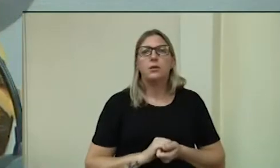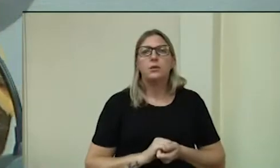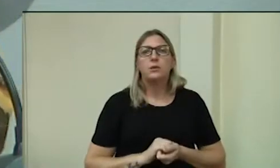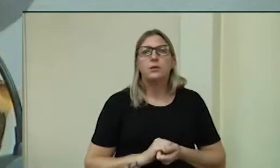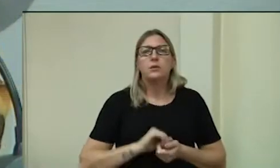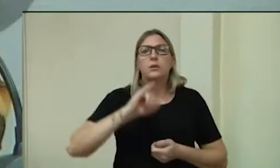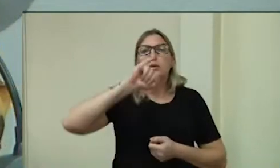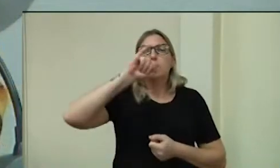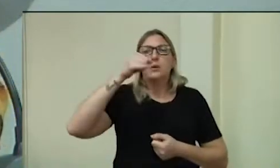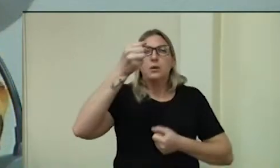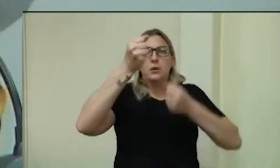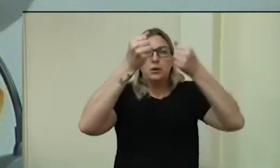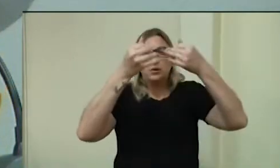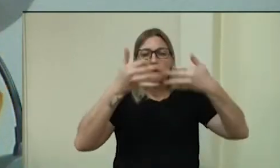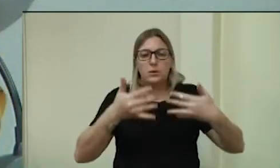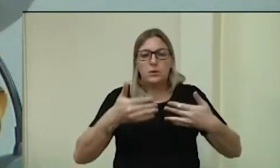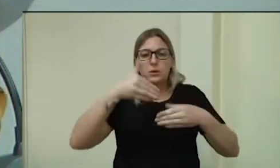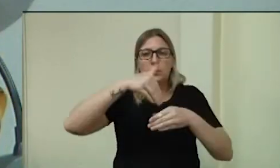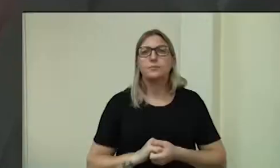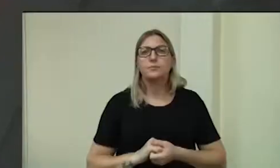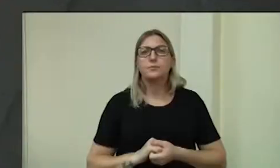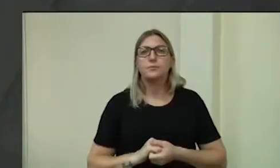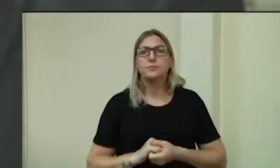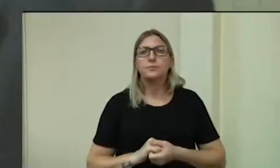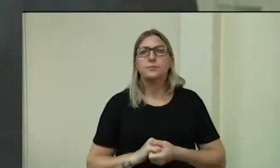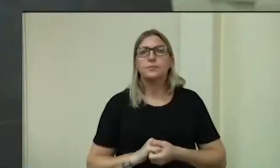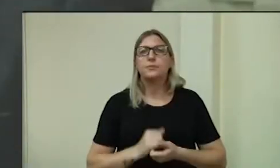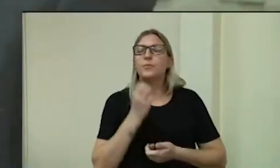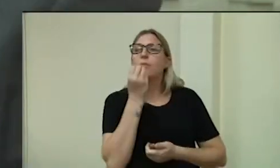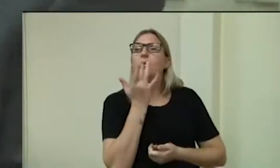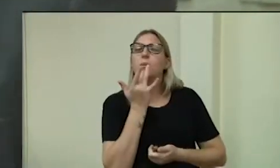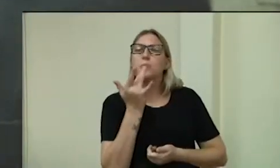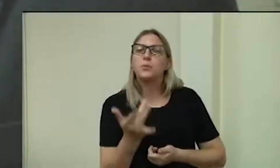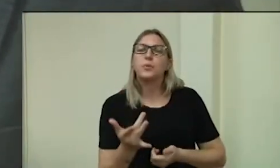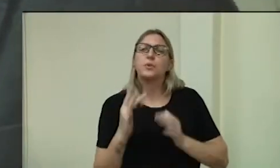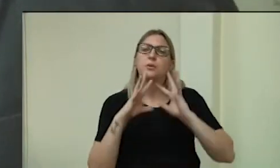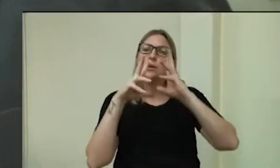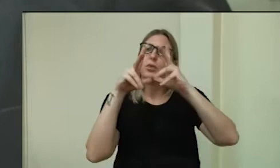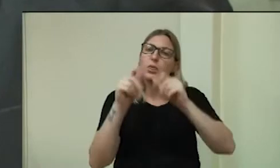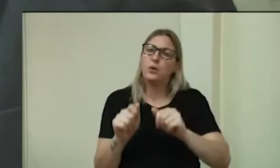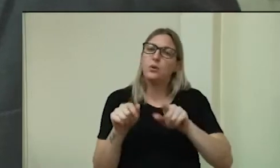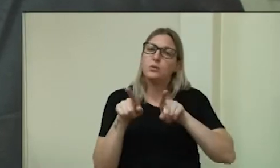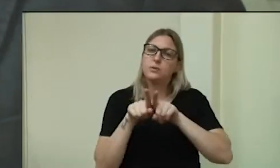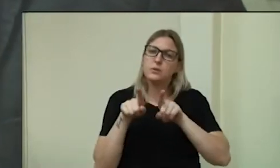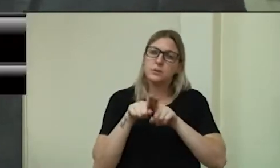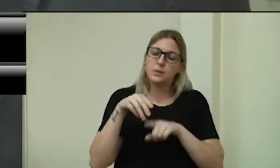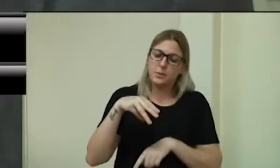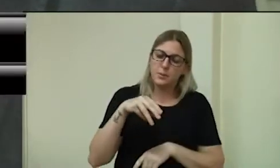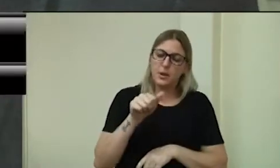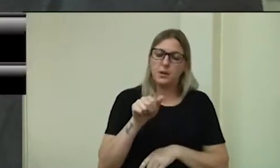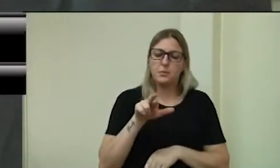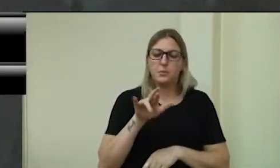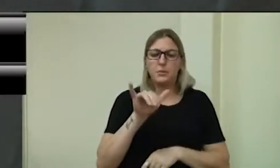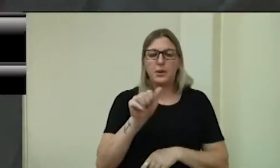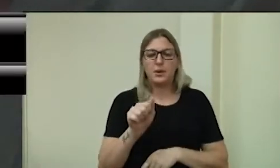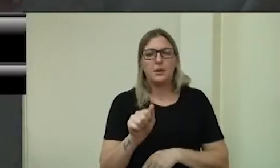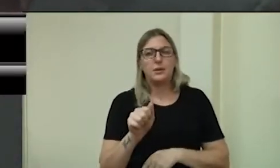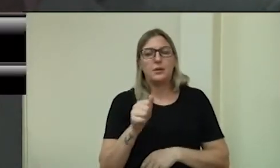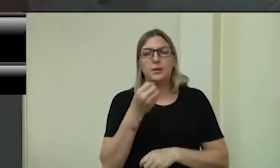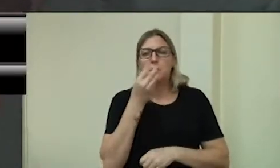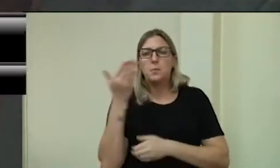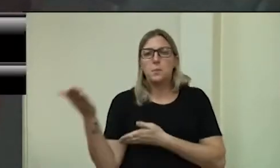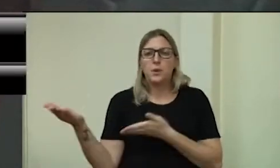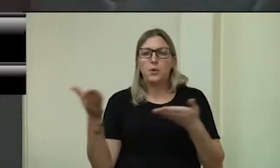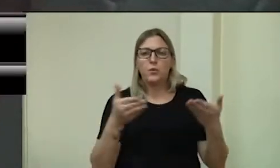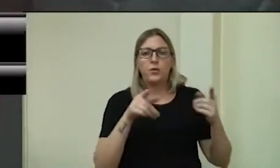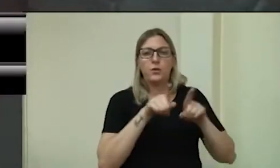Justificativa de voto, vereador. Boa tarde a todos. Boa tarde, Maria de Lourdes. Seja bem-vinda. Boa tarde,